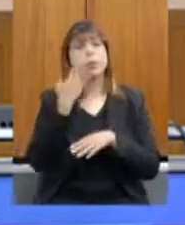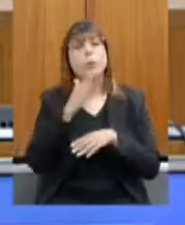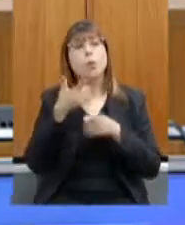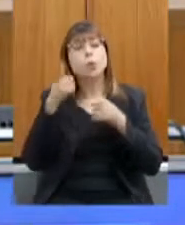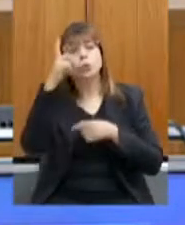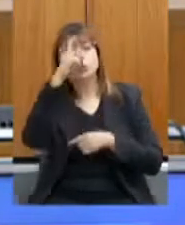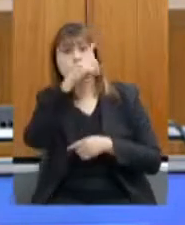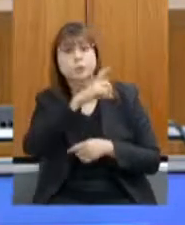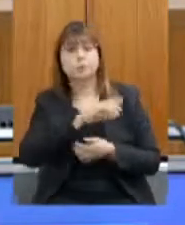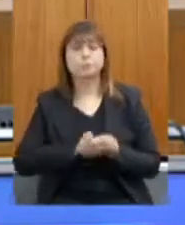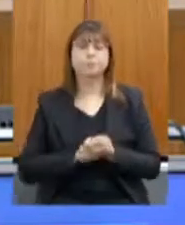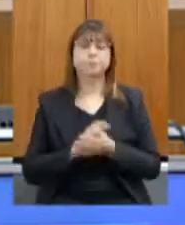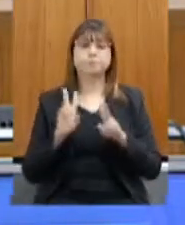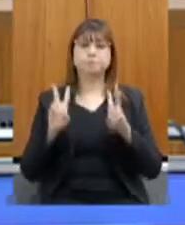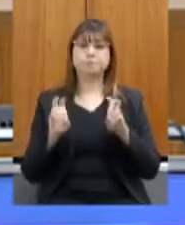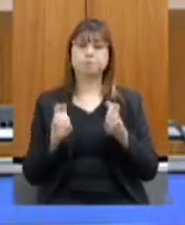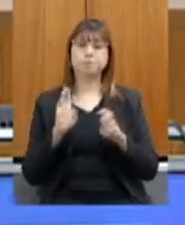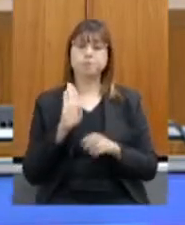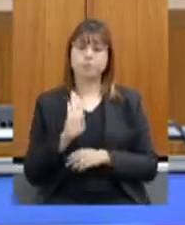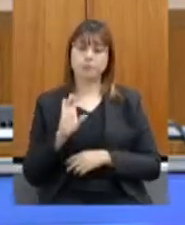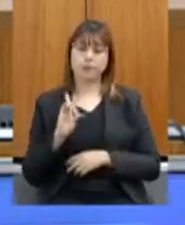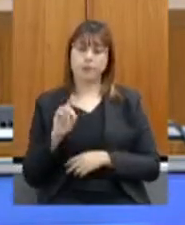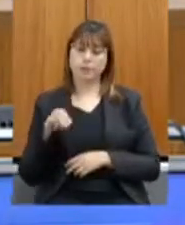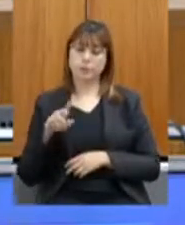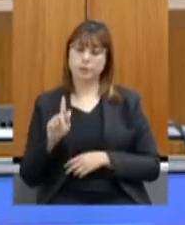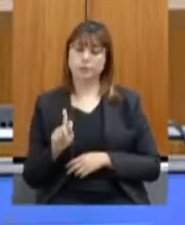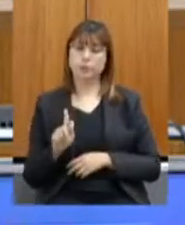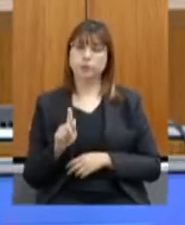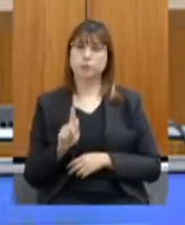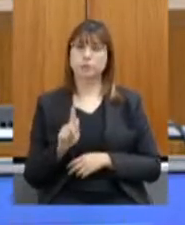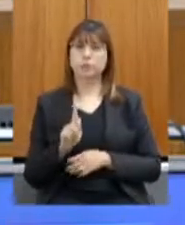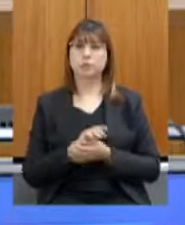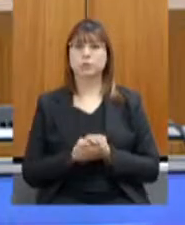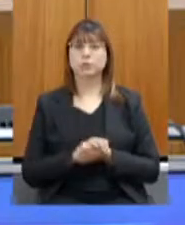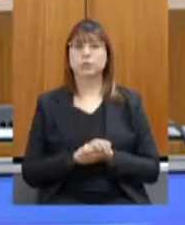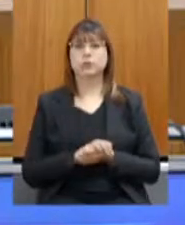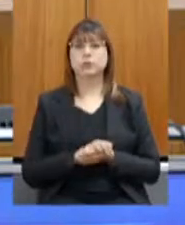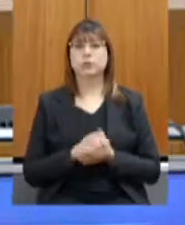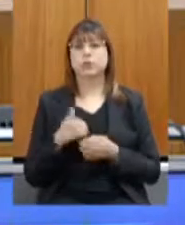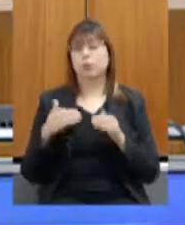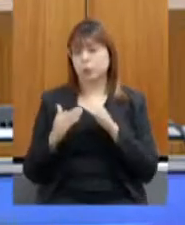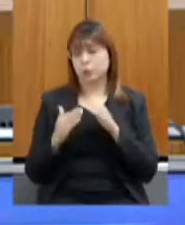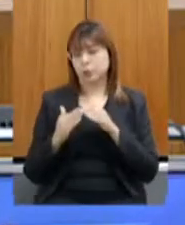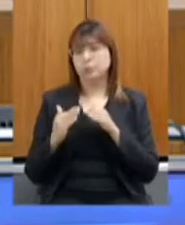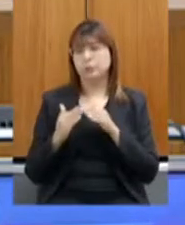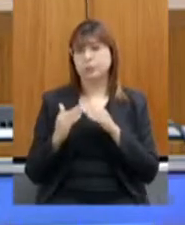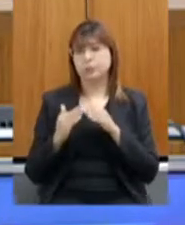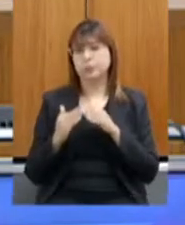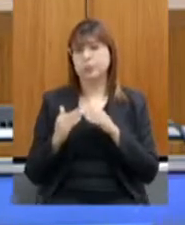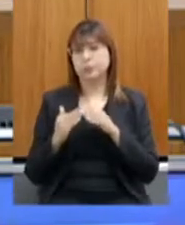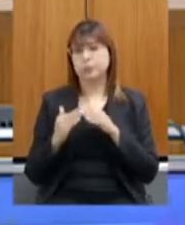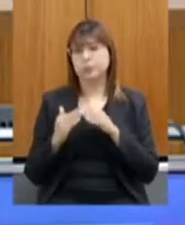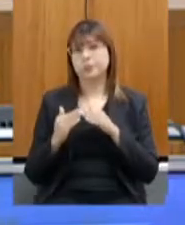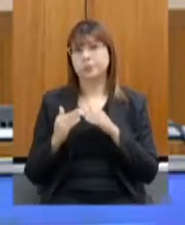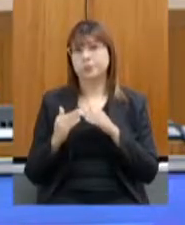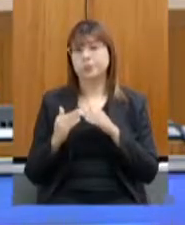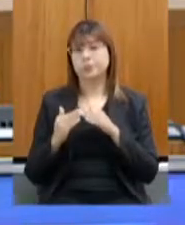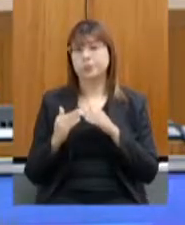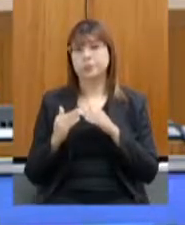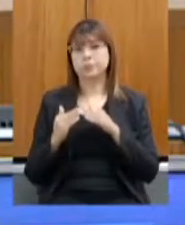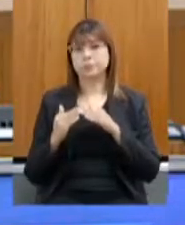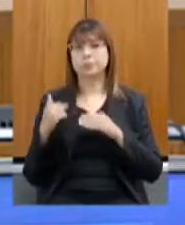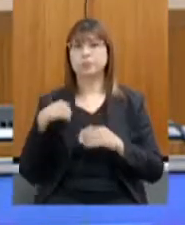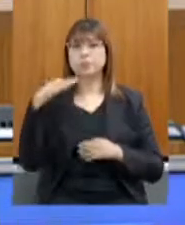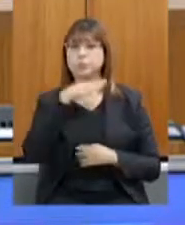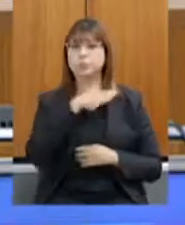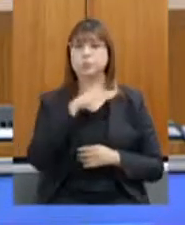em relação ao BDMG deputado eu concordo com o senhor eu vejo que a